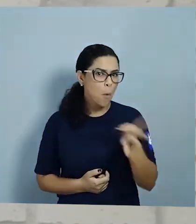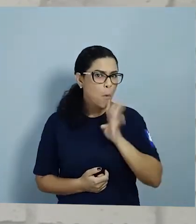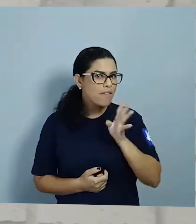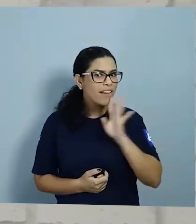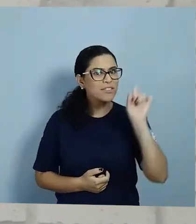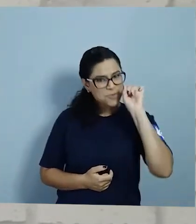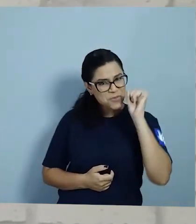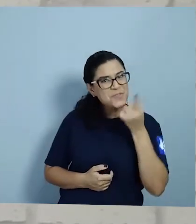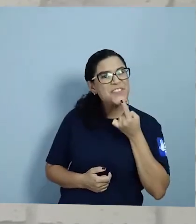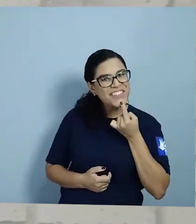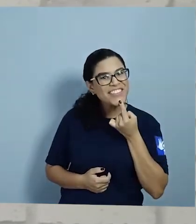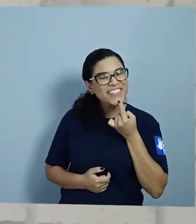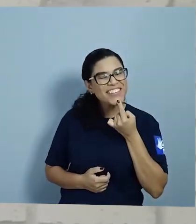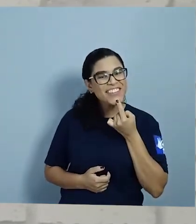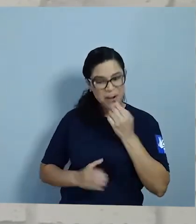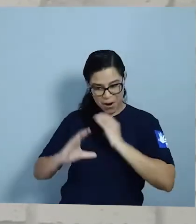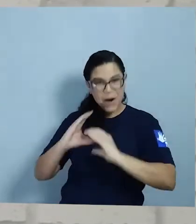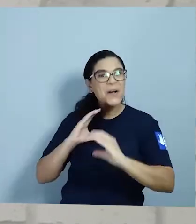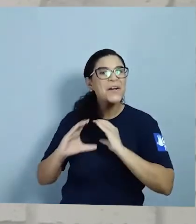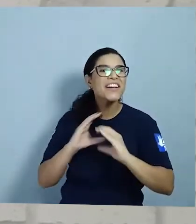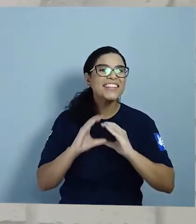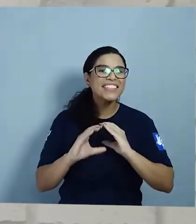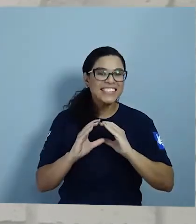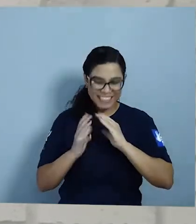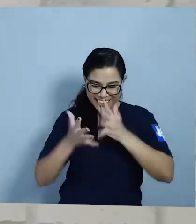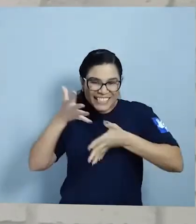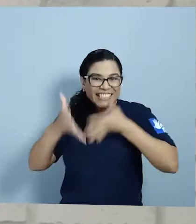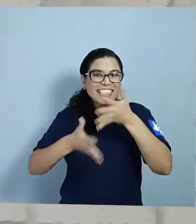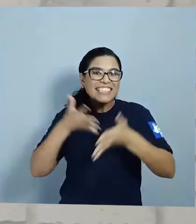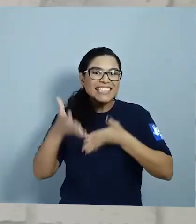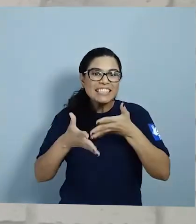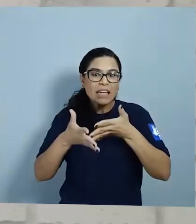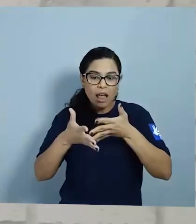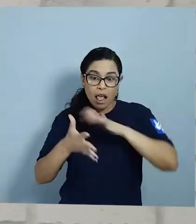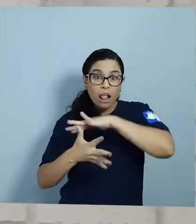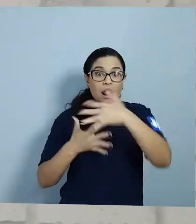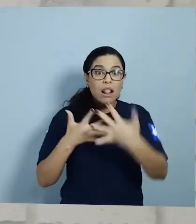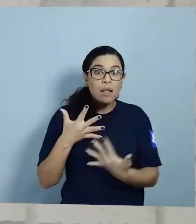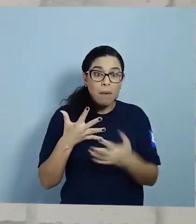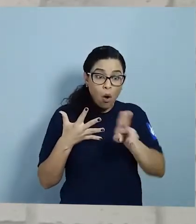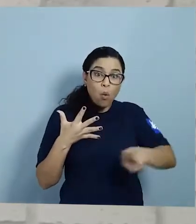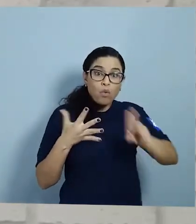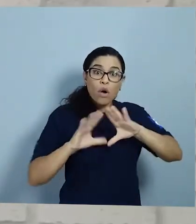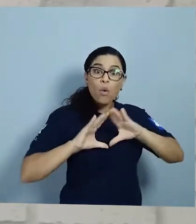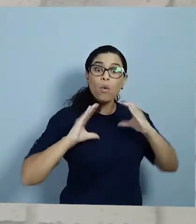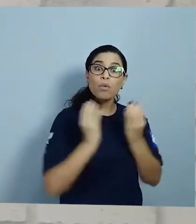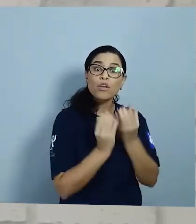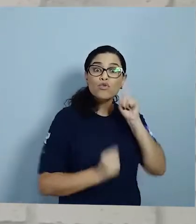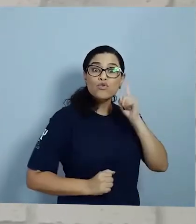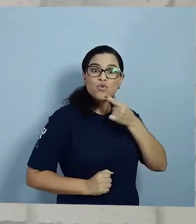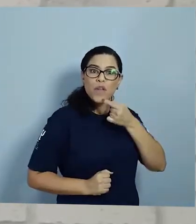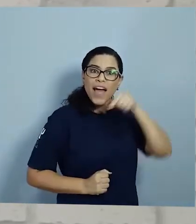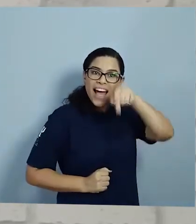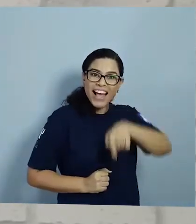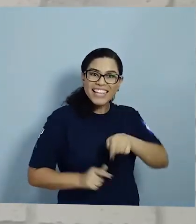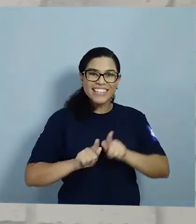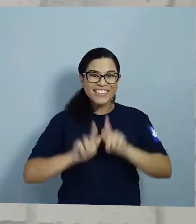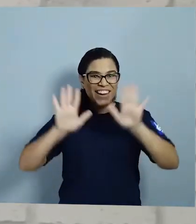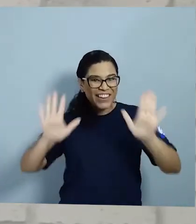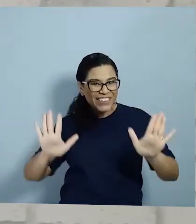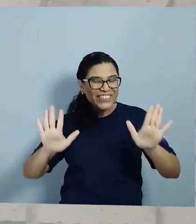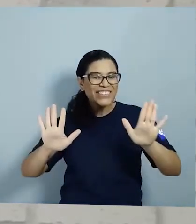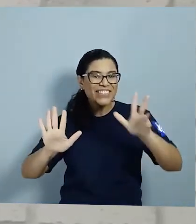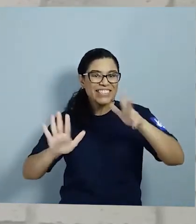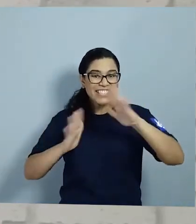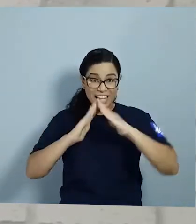dessa forma? Libras é a língua usada pela comunidade surda Muitas crianças da nossa rede são